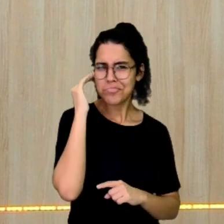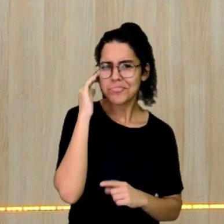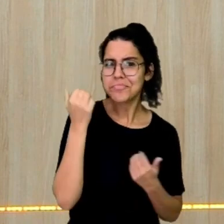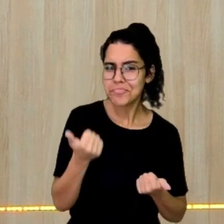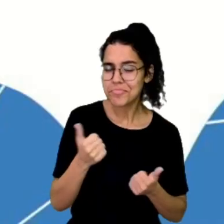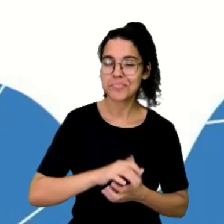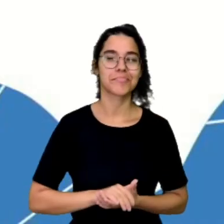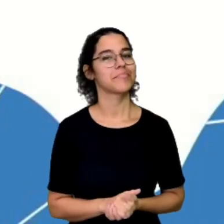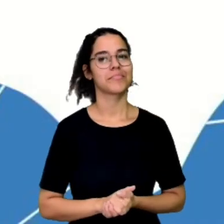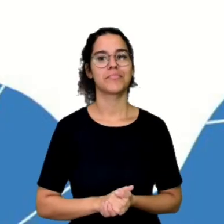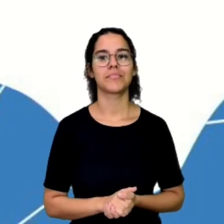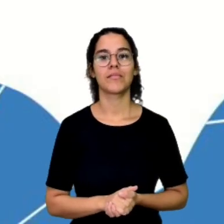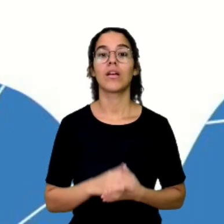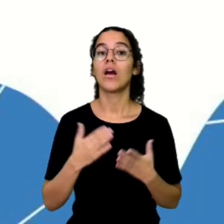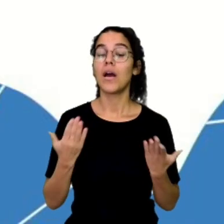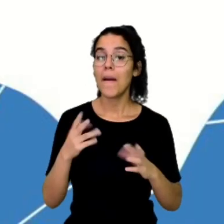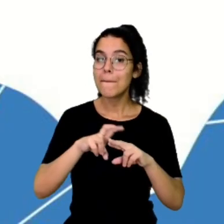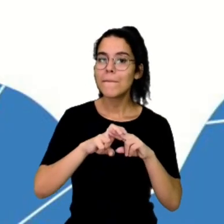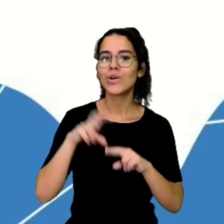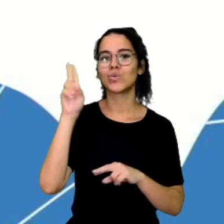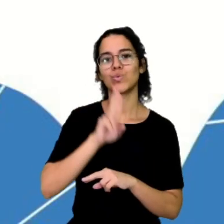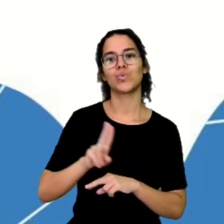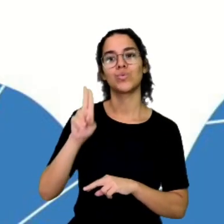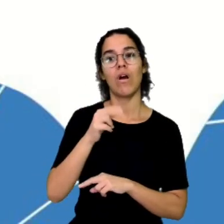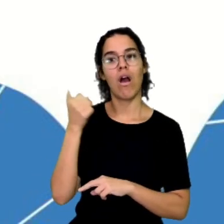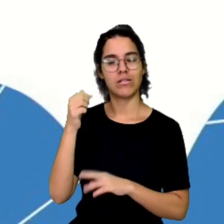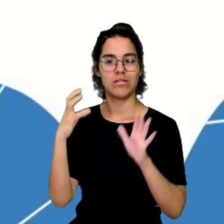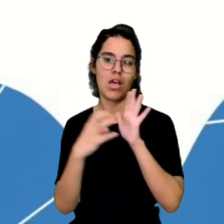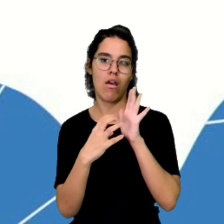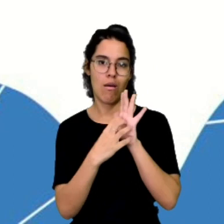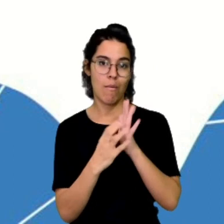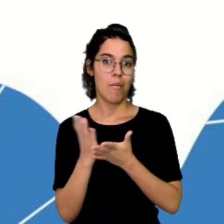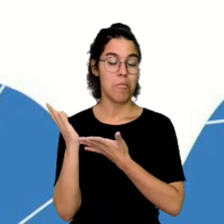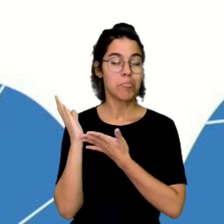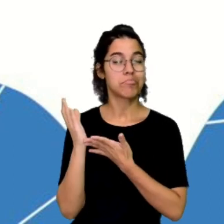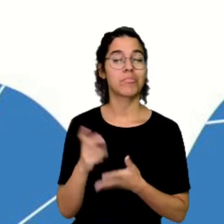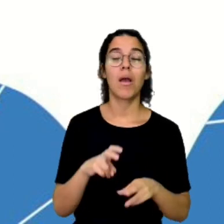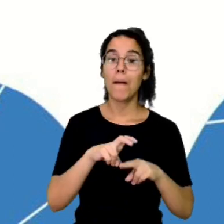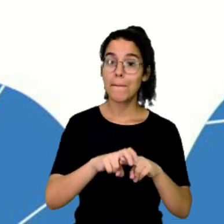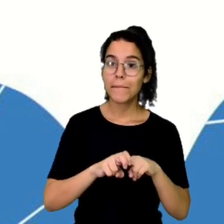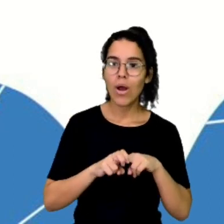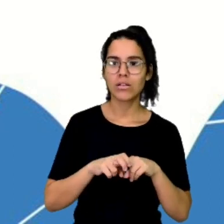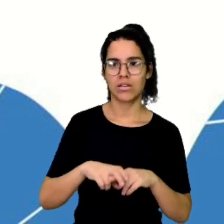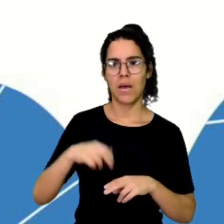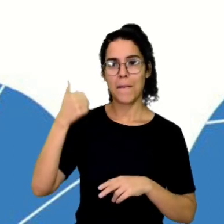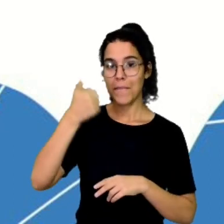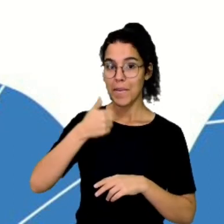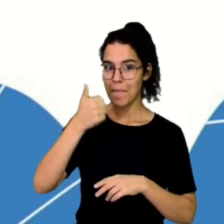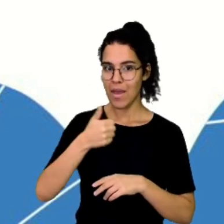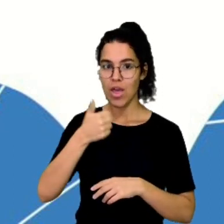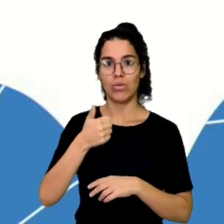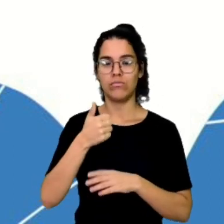Então, ó, por isso eu utilizei aí o menor ou igual. Porque ou essa expressão, esse primeiro membro, vai ser